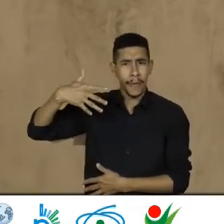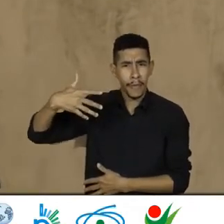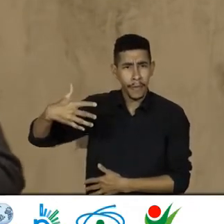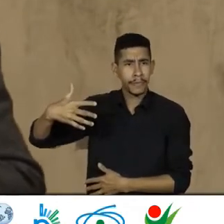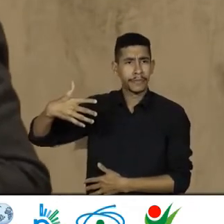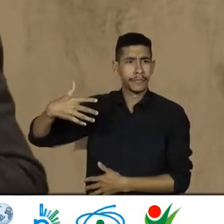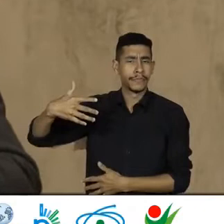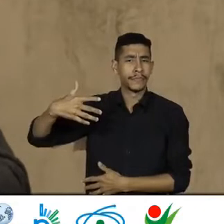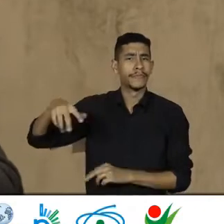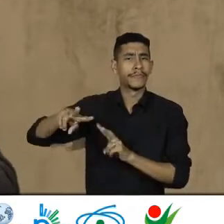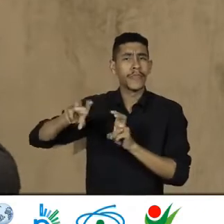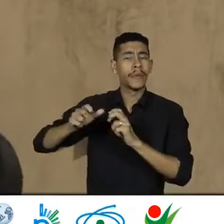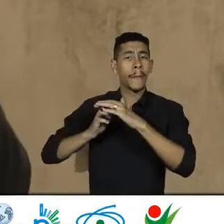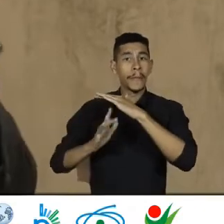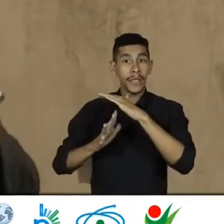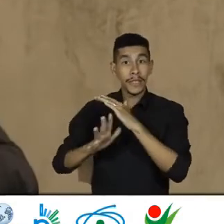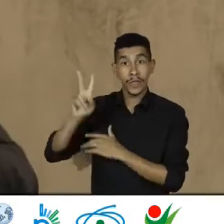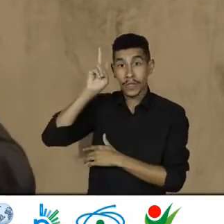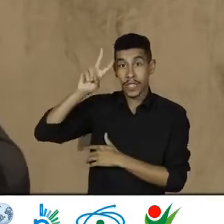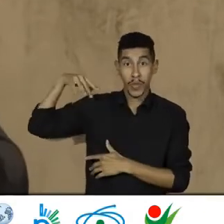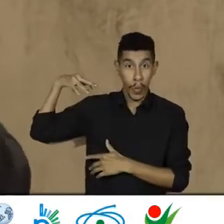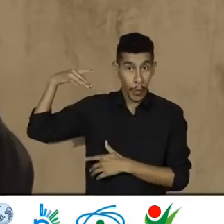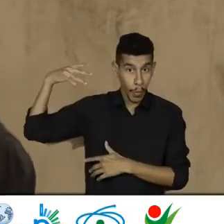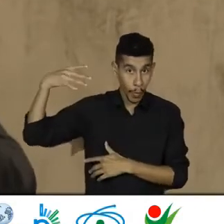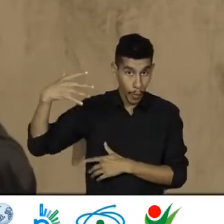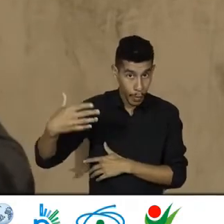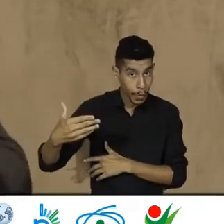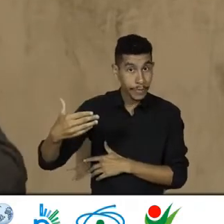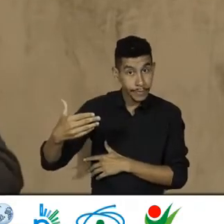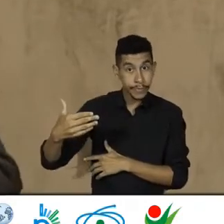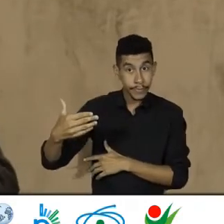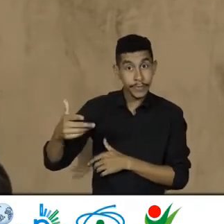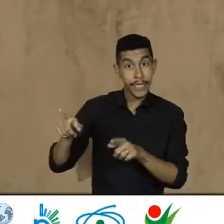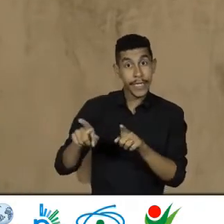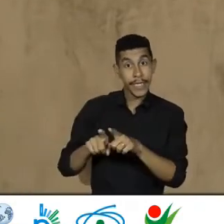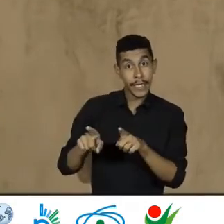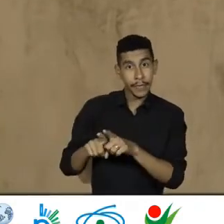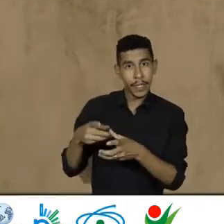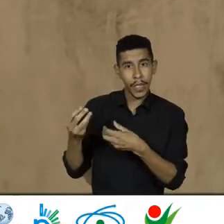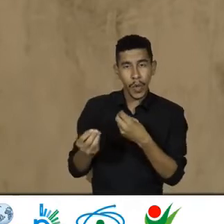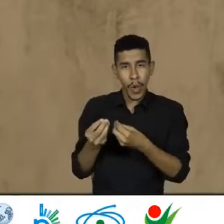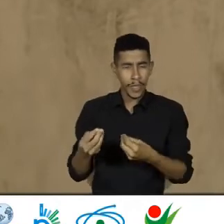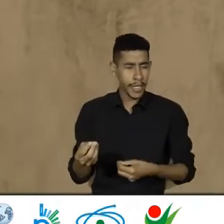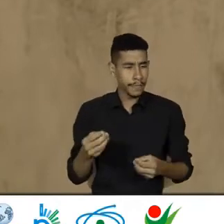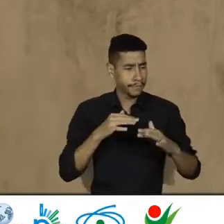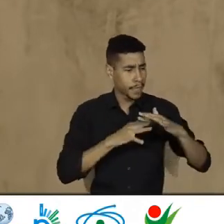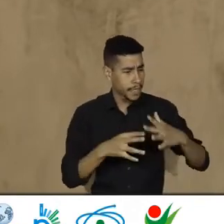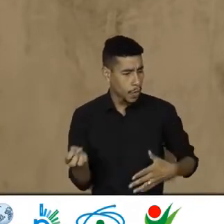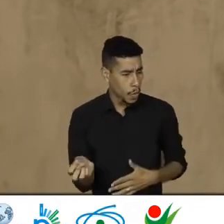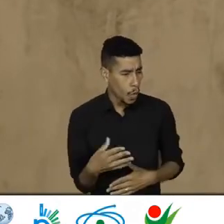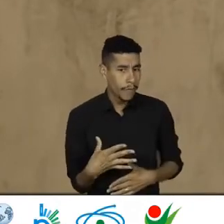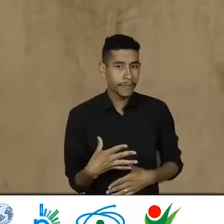Intervenção Entre as migrações Históricas Nessa historicidade E essa Contemporaneidade